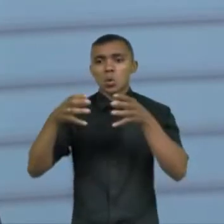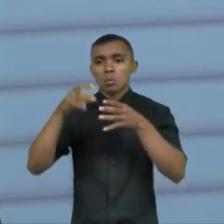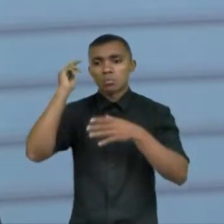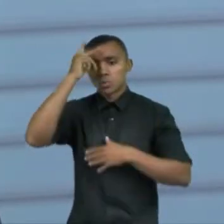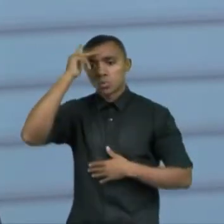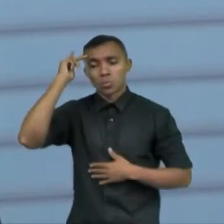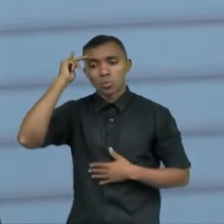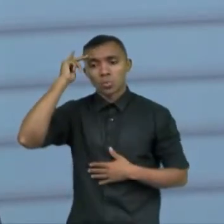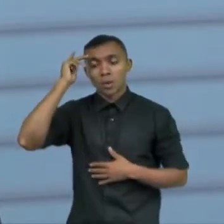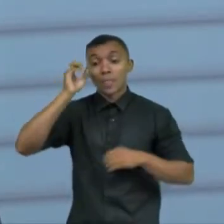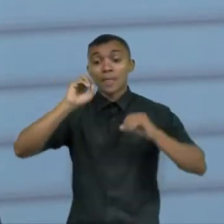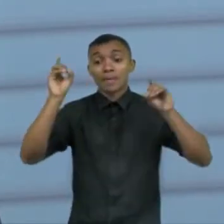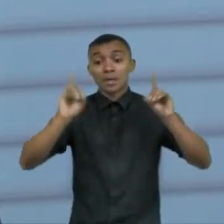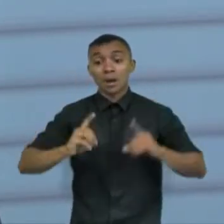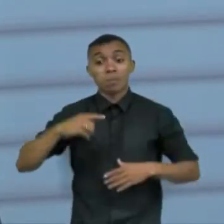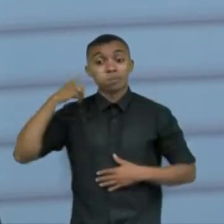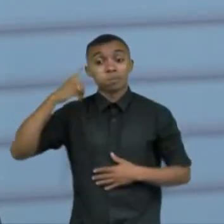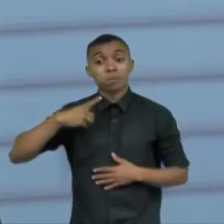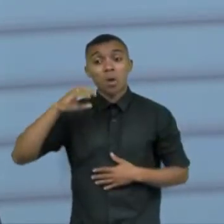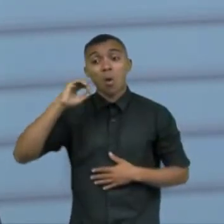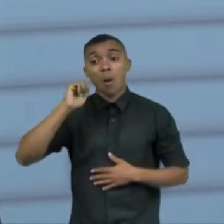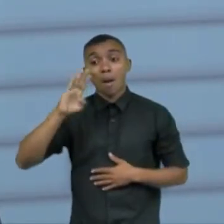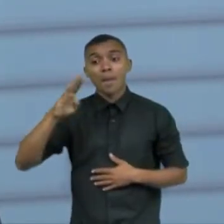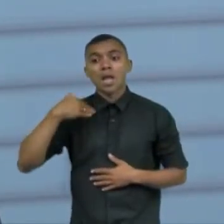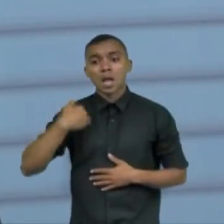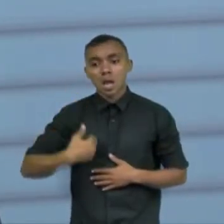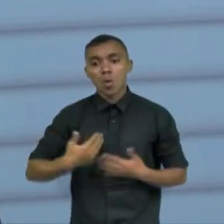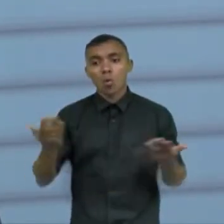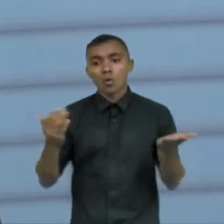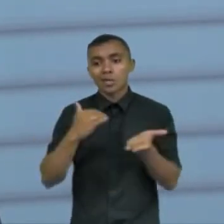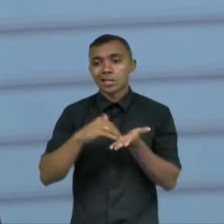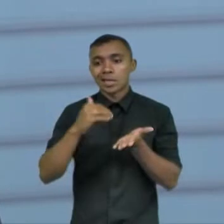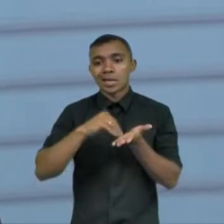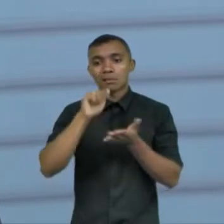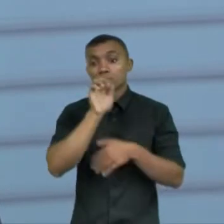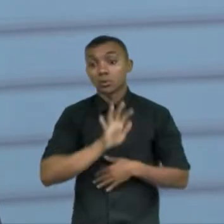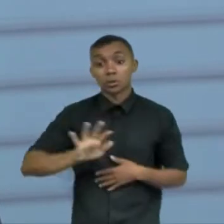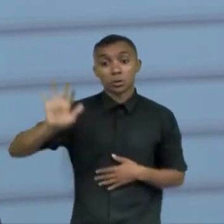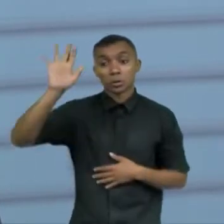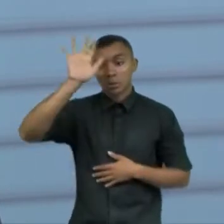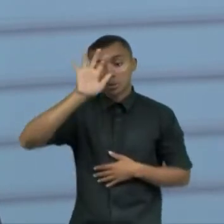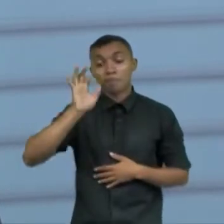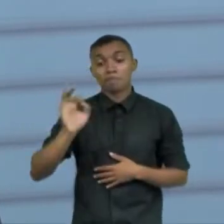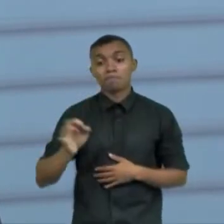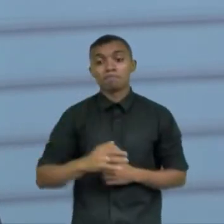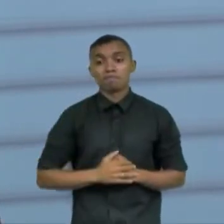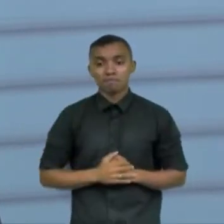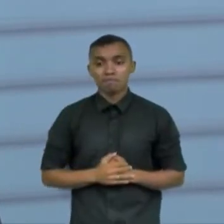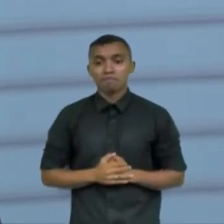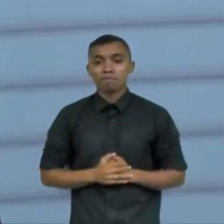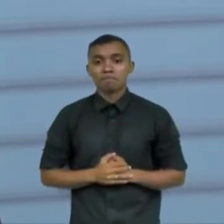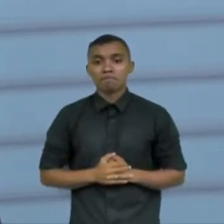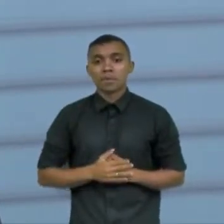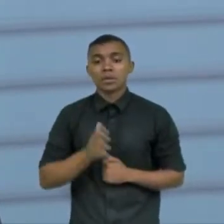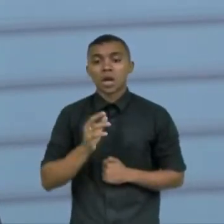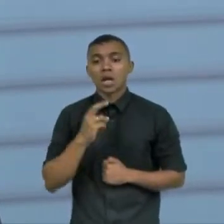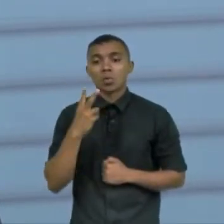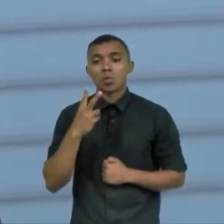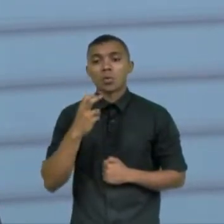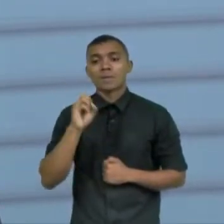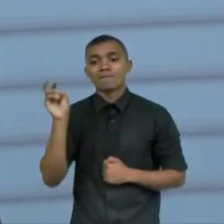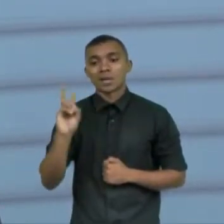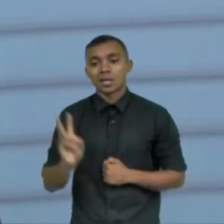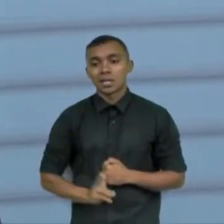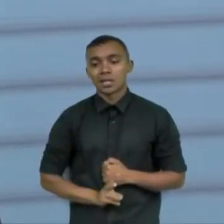com deficiência da UAB e de lá pra cá não saí mais hoje eu sou secretária geral da comissão passei por duas gestões